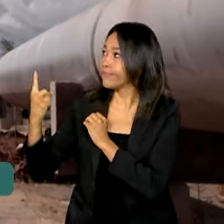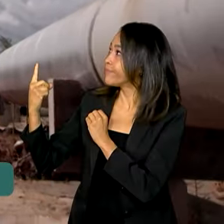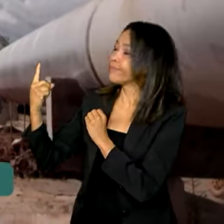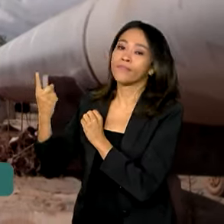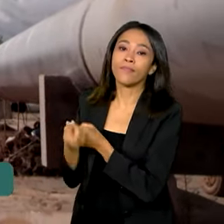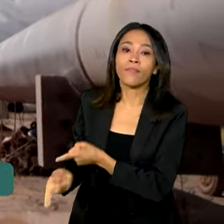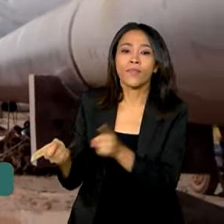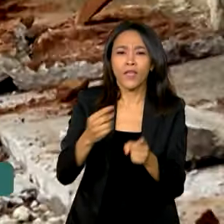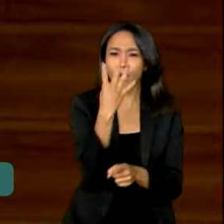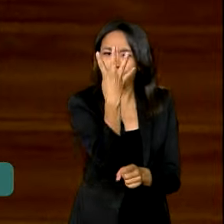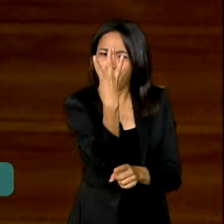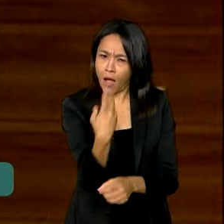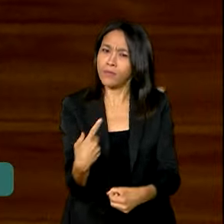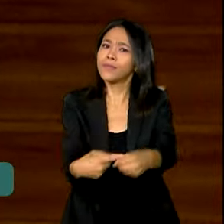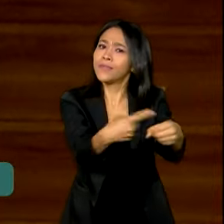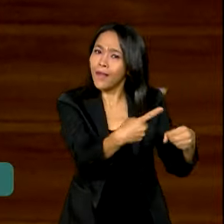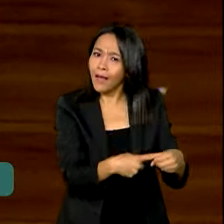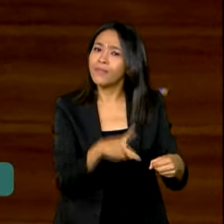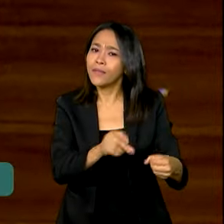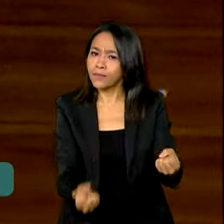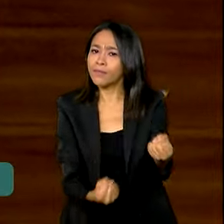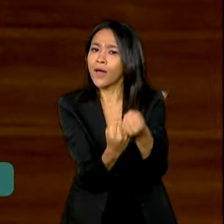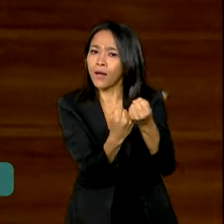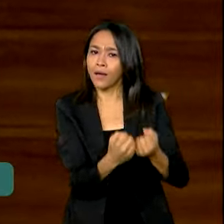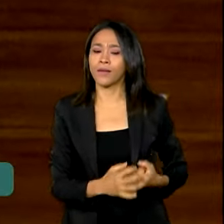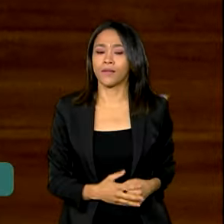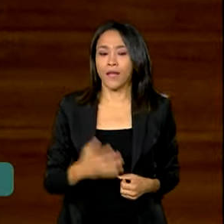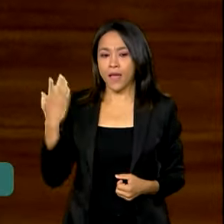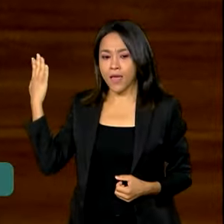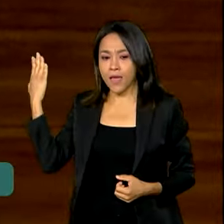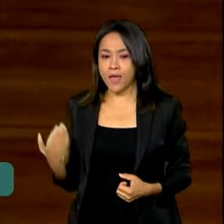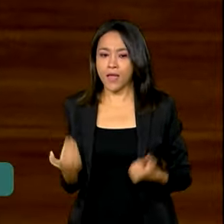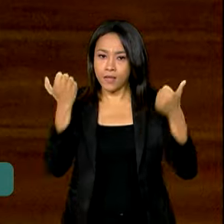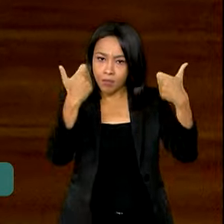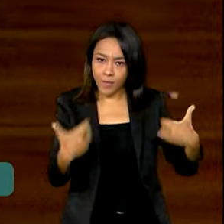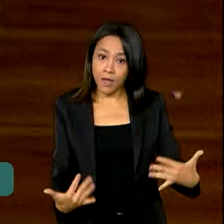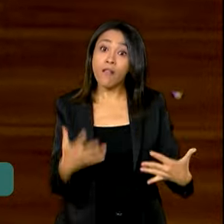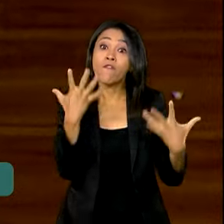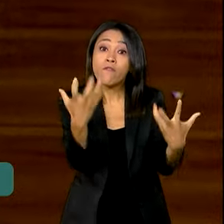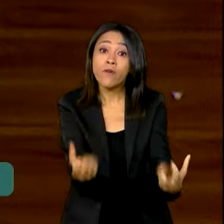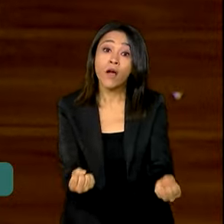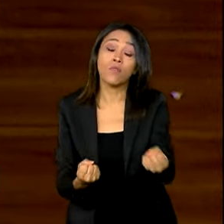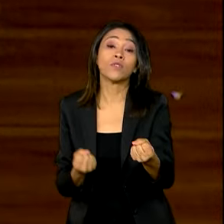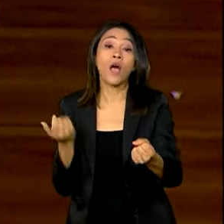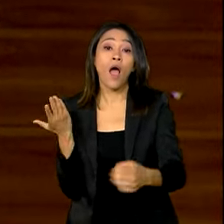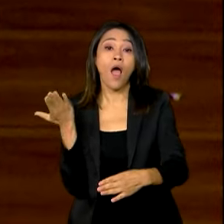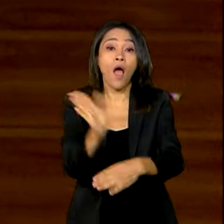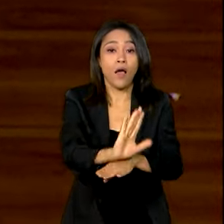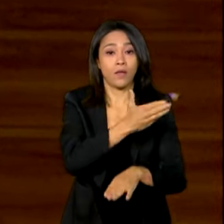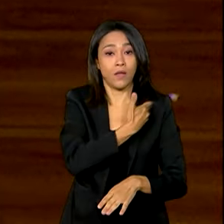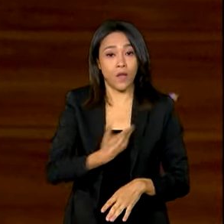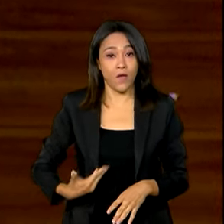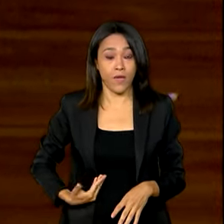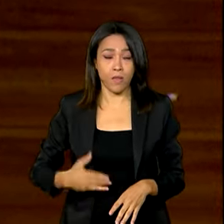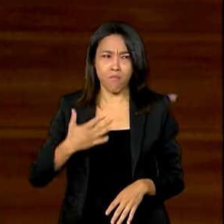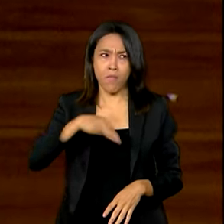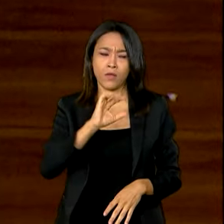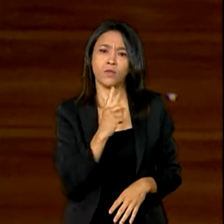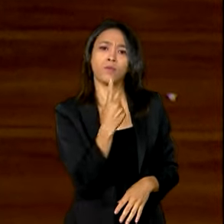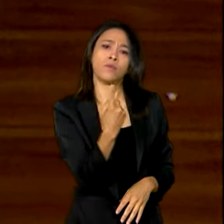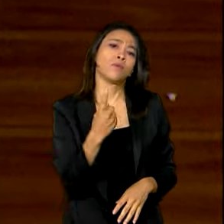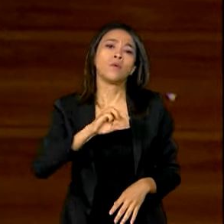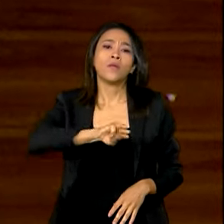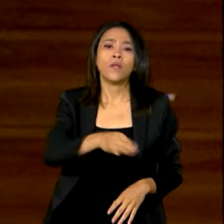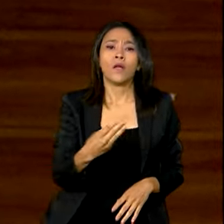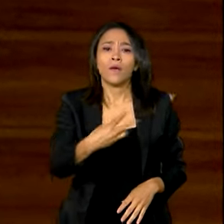quatro cidades. Nós vamos ajudar o governo e beneficiar mais de 1 milhão e 300 mil